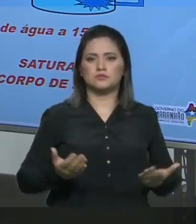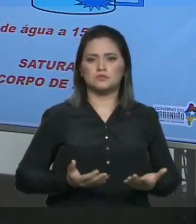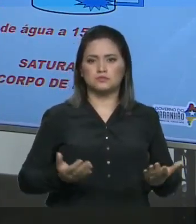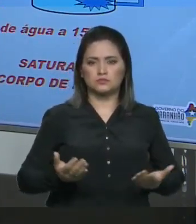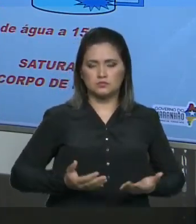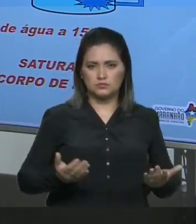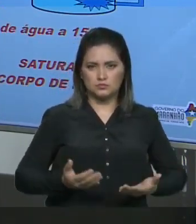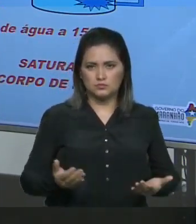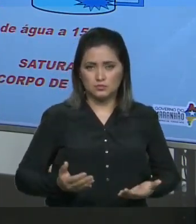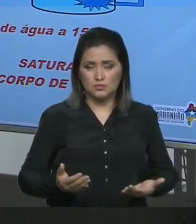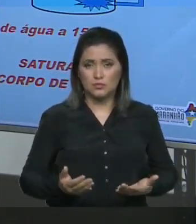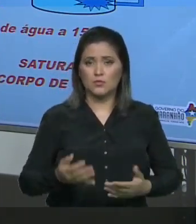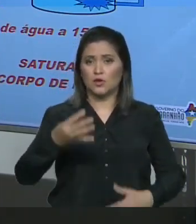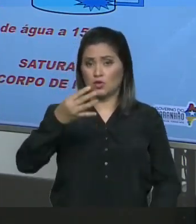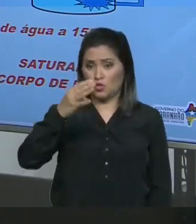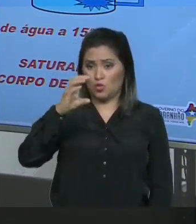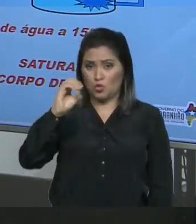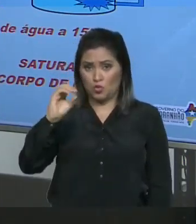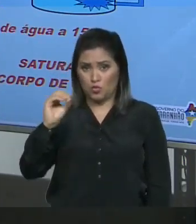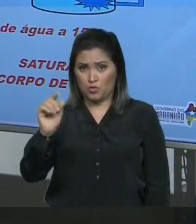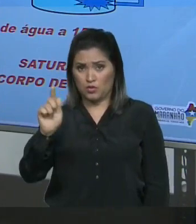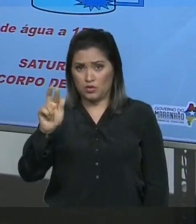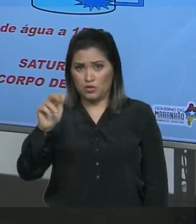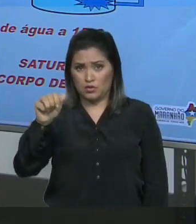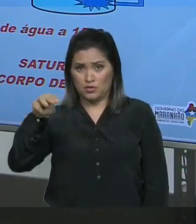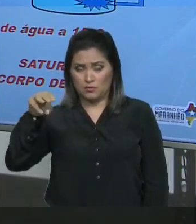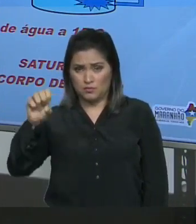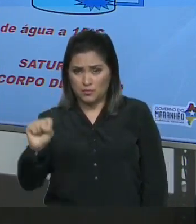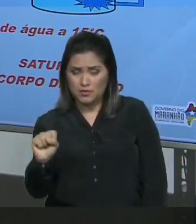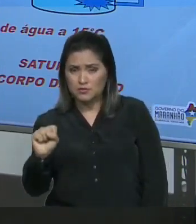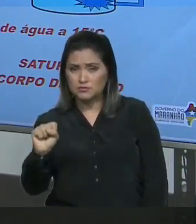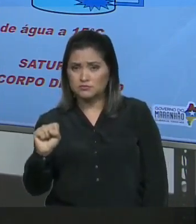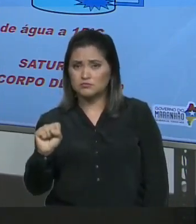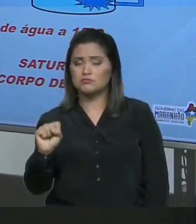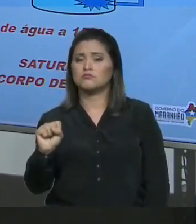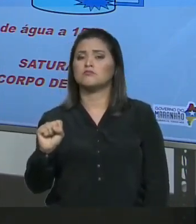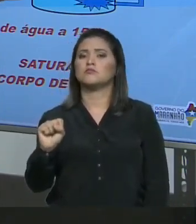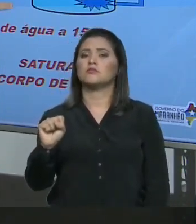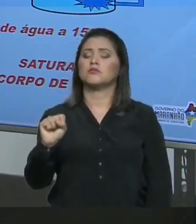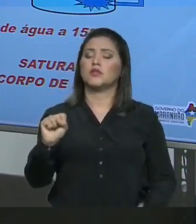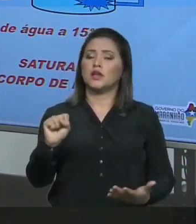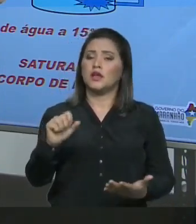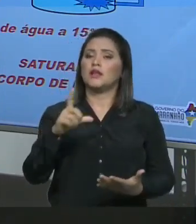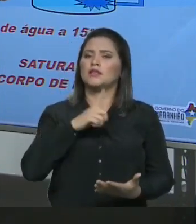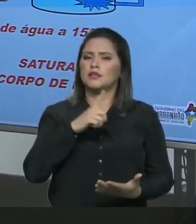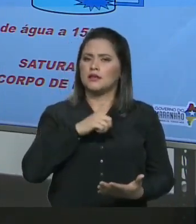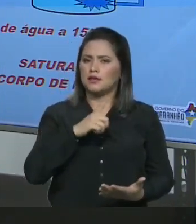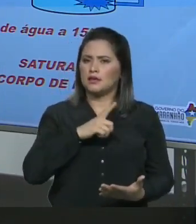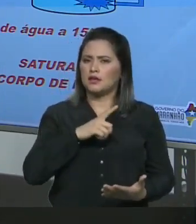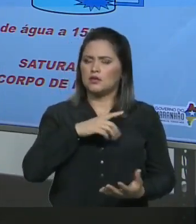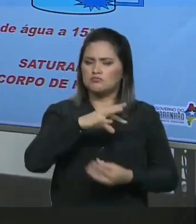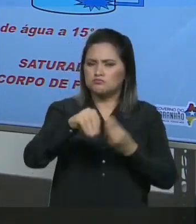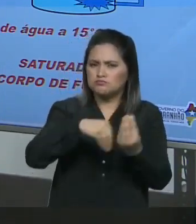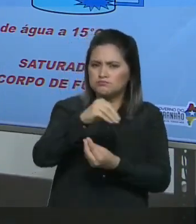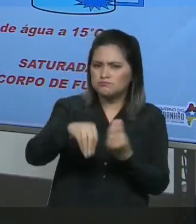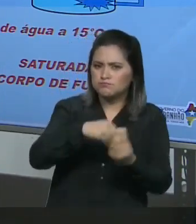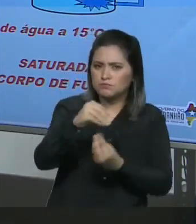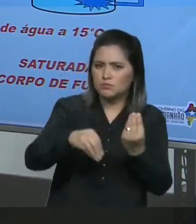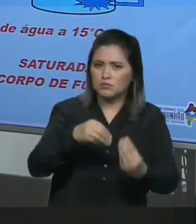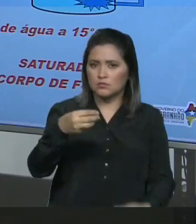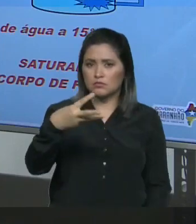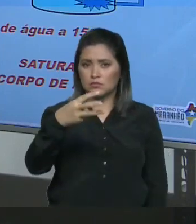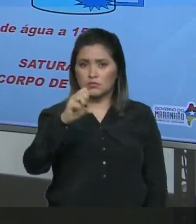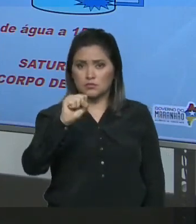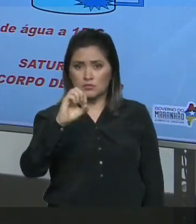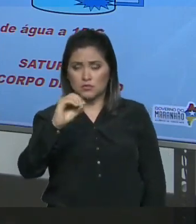A 15 graus celsius Sabendo que ela dissolve No máximo 380 Eu vou ter uma solução Com os 380 dissolvidos Mas os